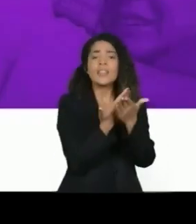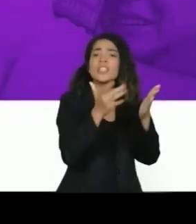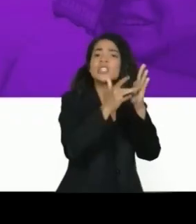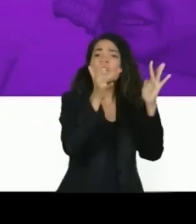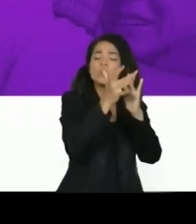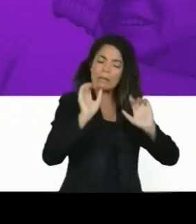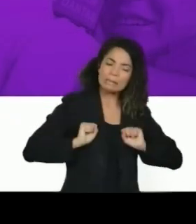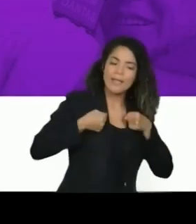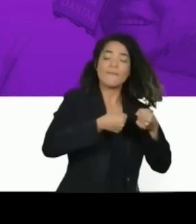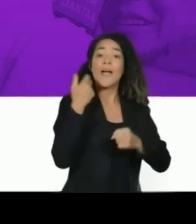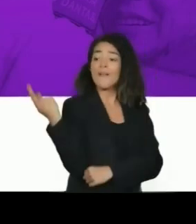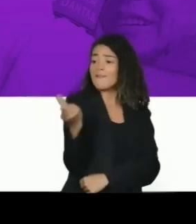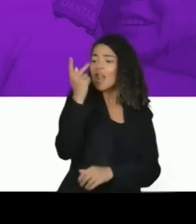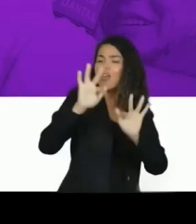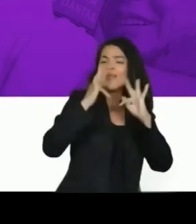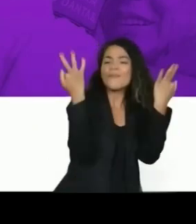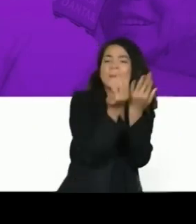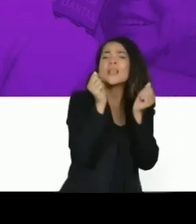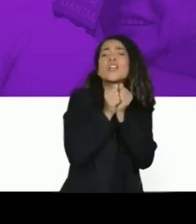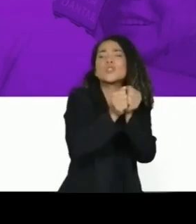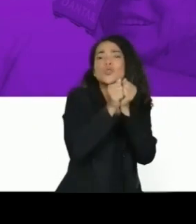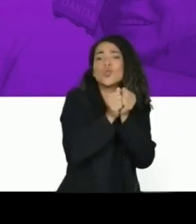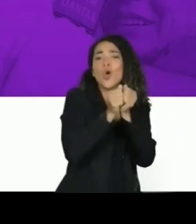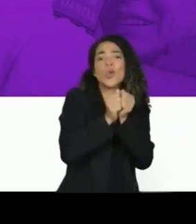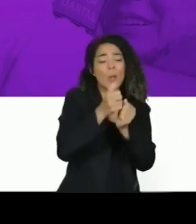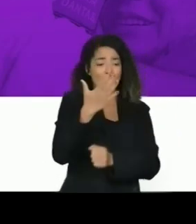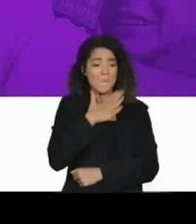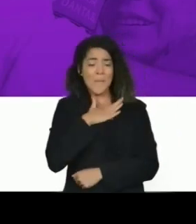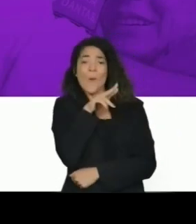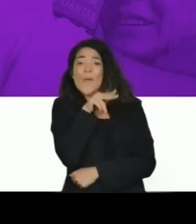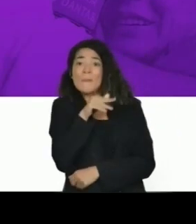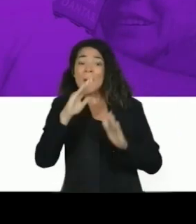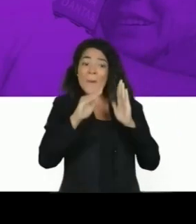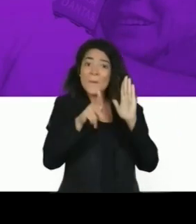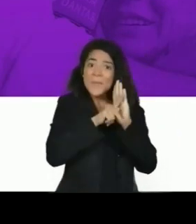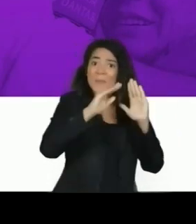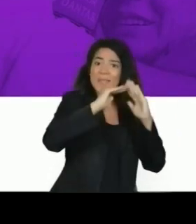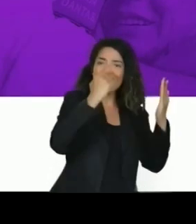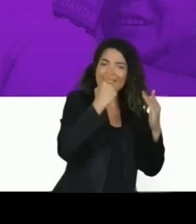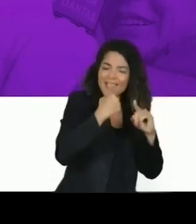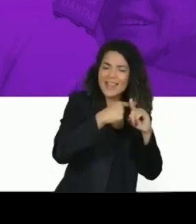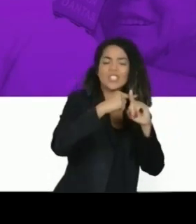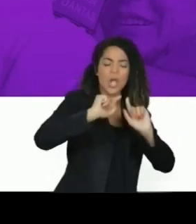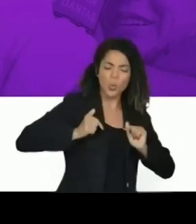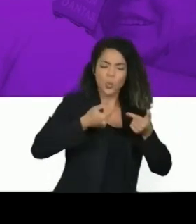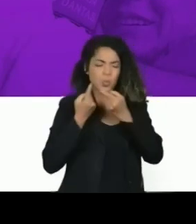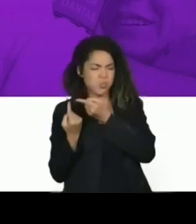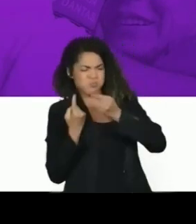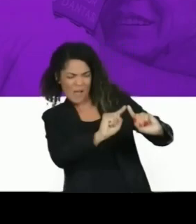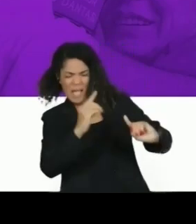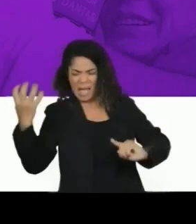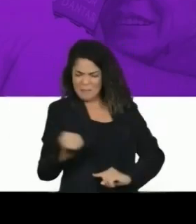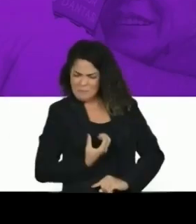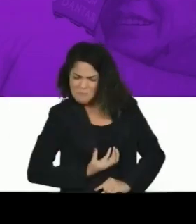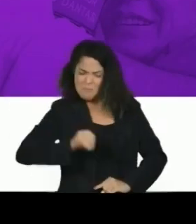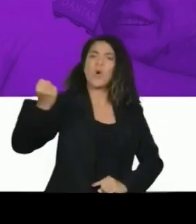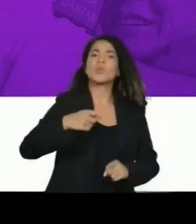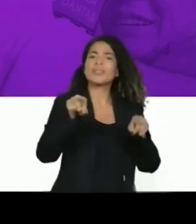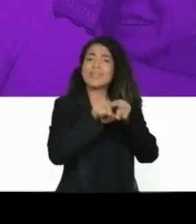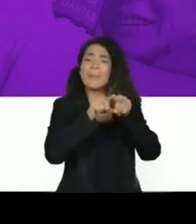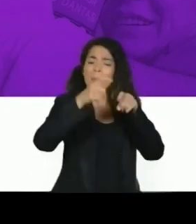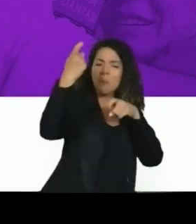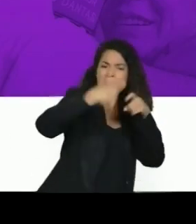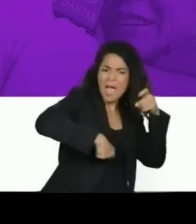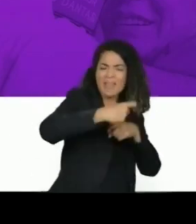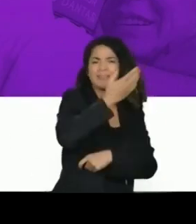Sou cristão e defendo os valores da família. Junto com meus irmãos missionários, aprendem a amar o próximo, lutando contra o aborto, o abuso